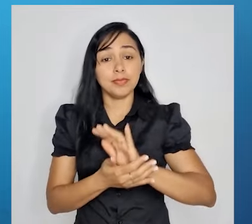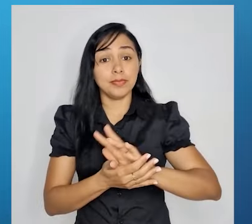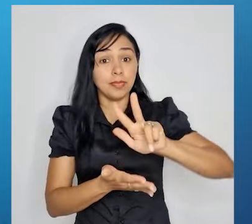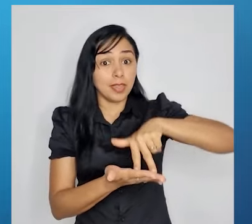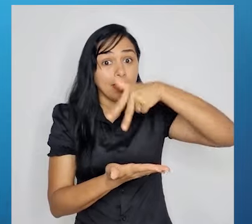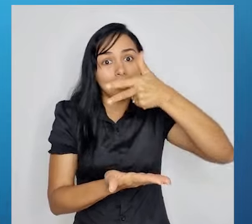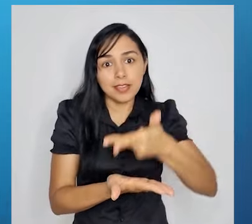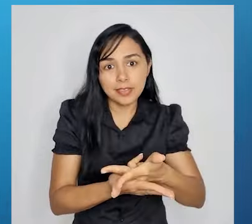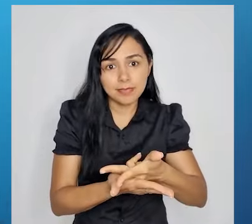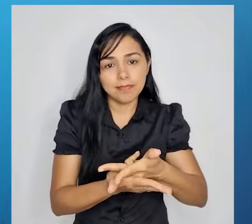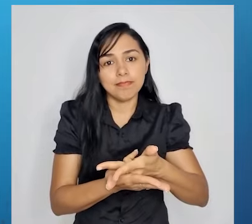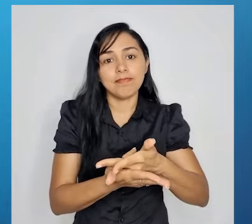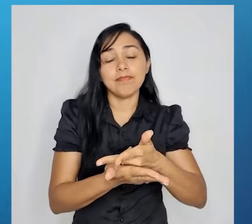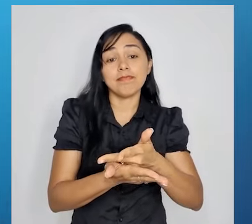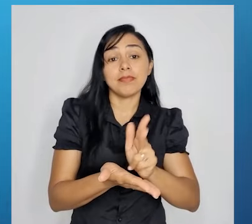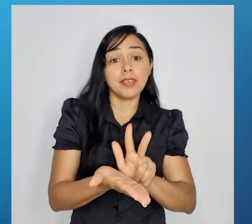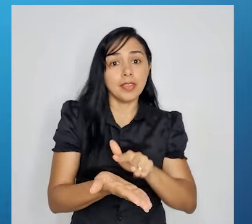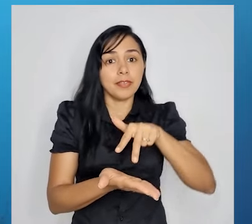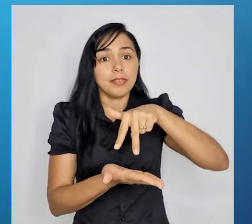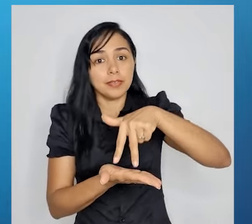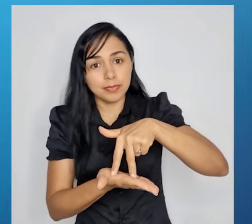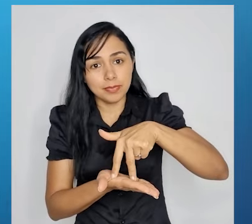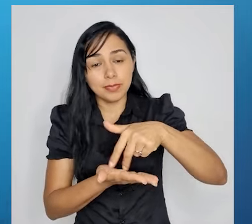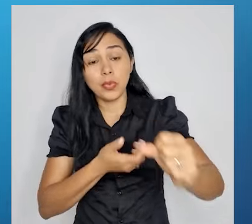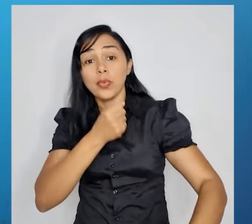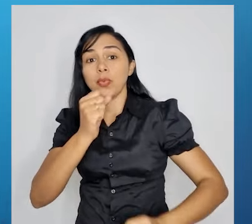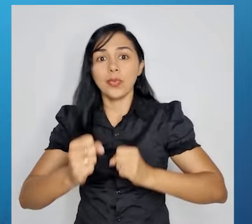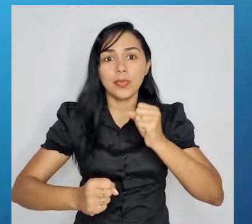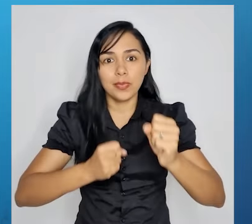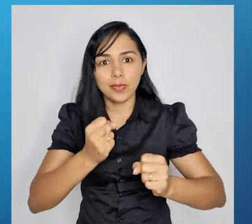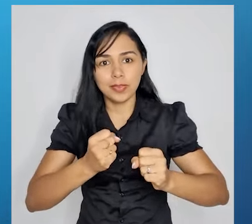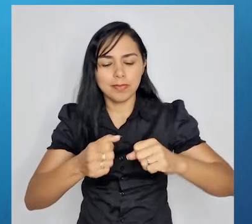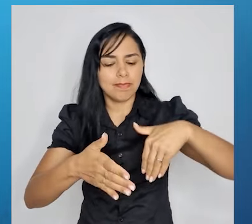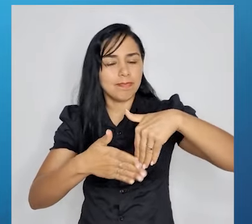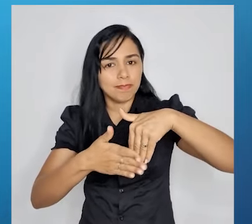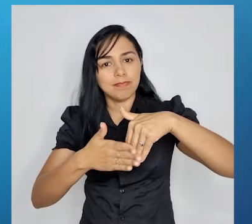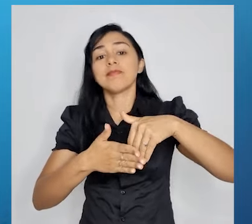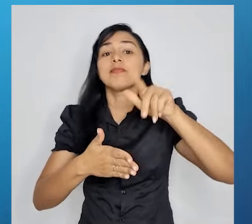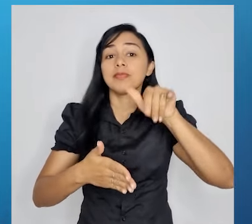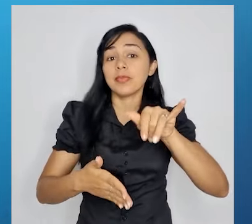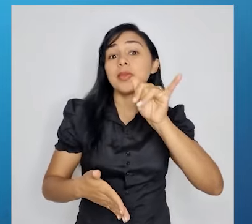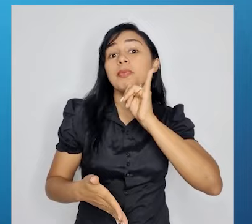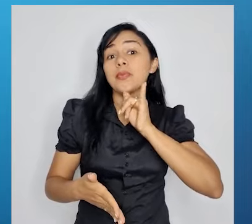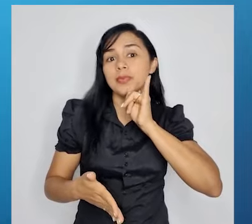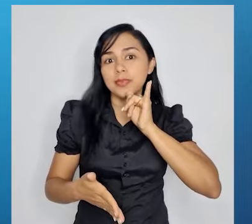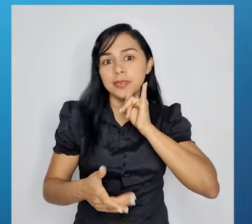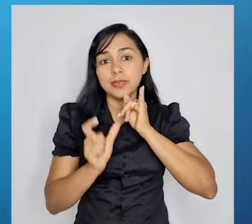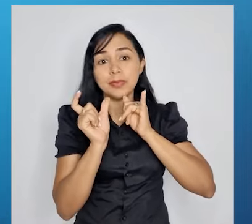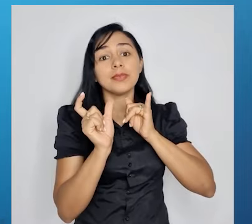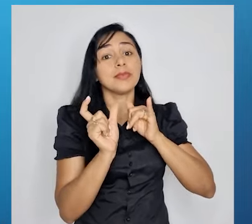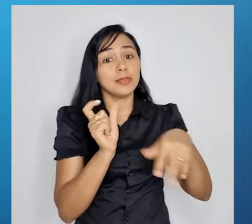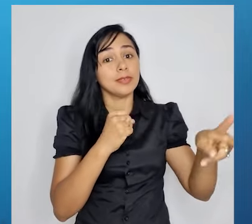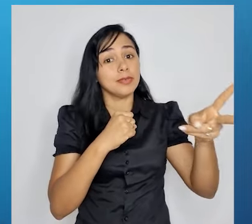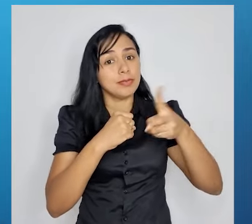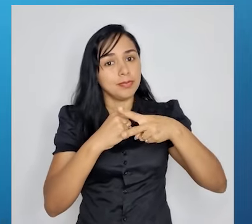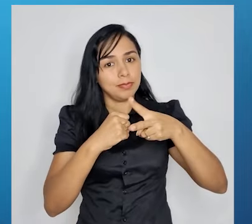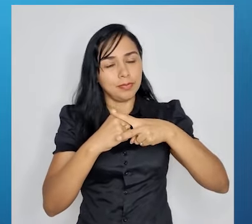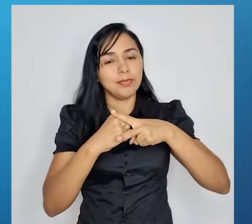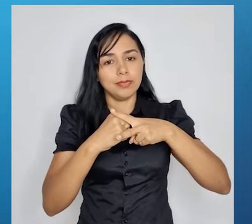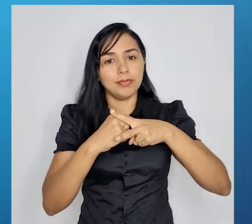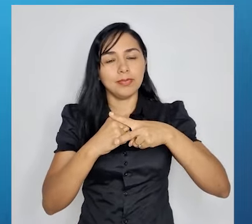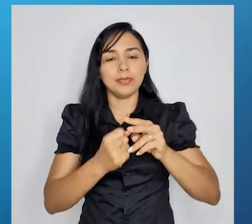levantar, correr, jogar. São exemplos de verbos.